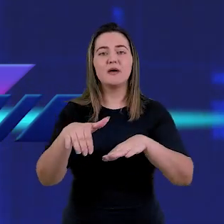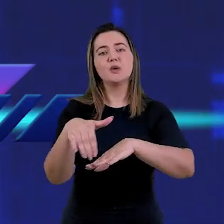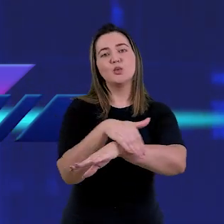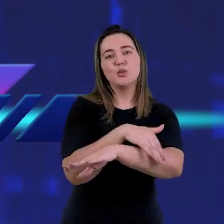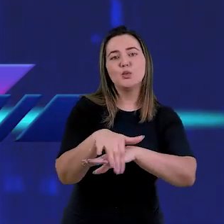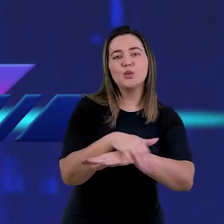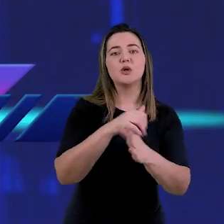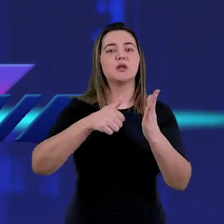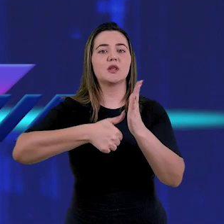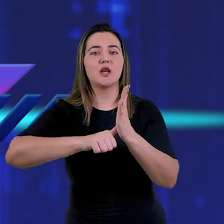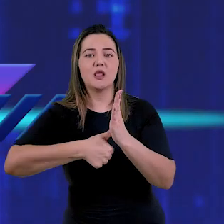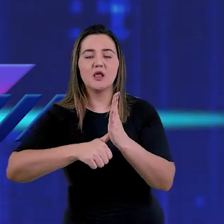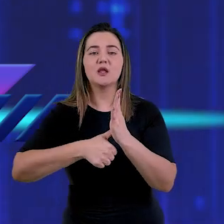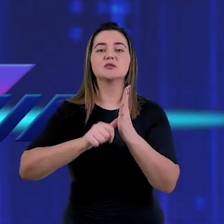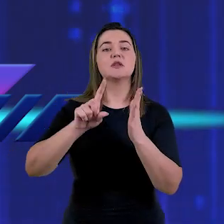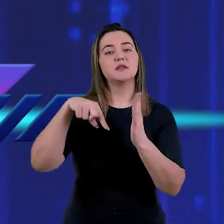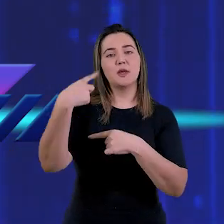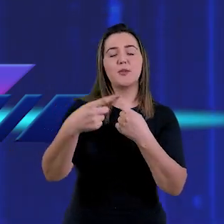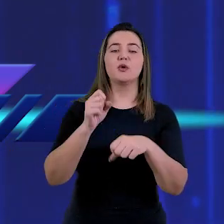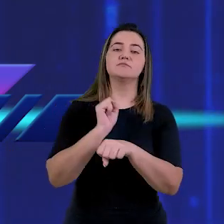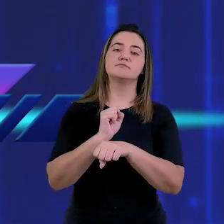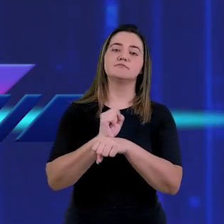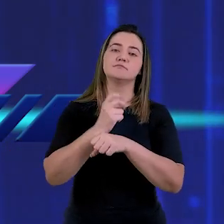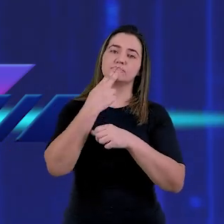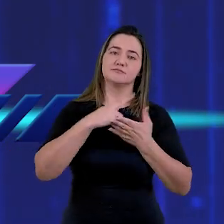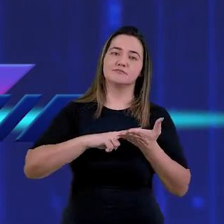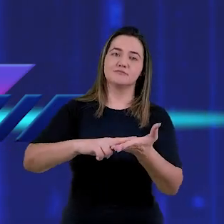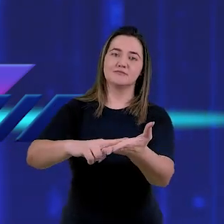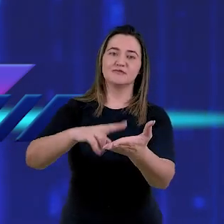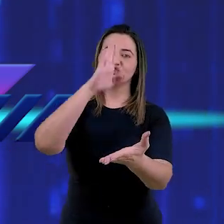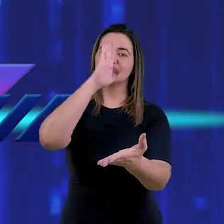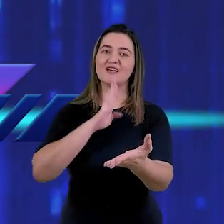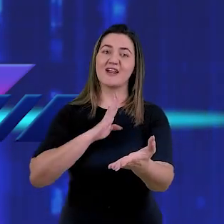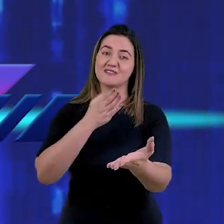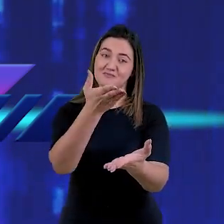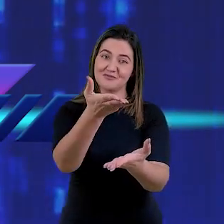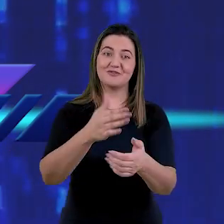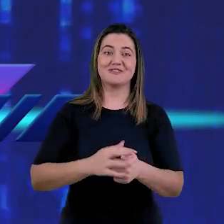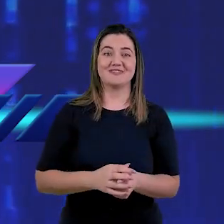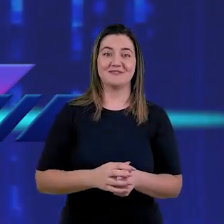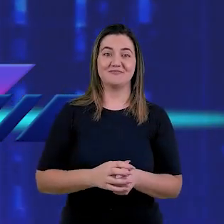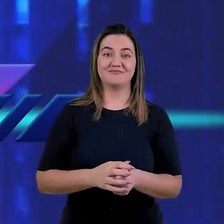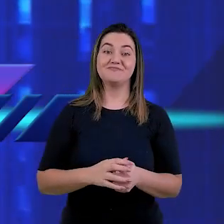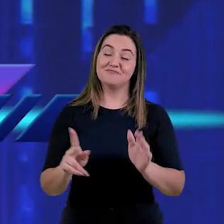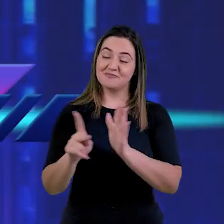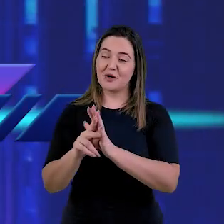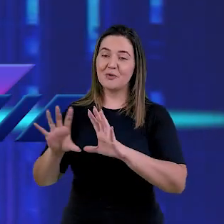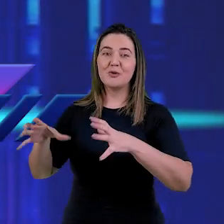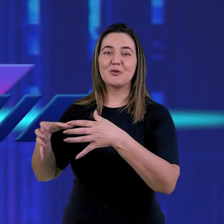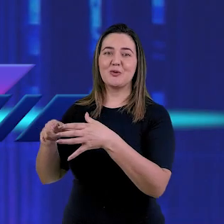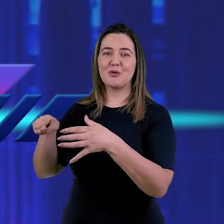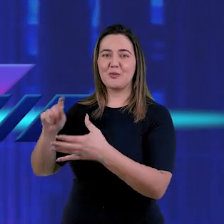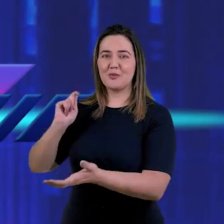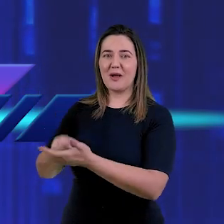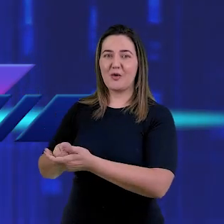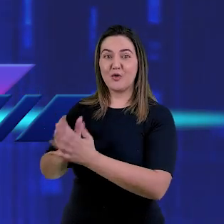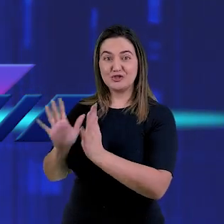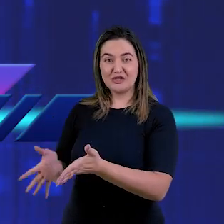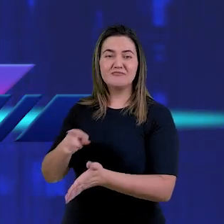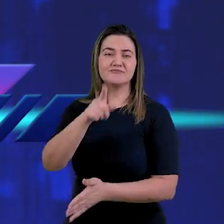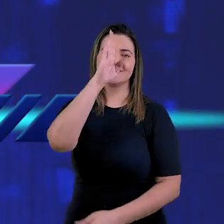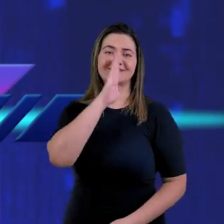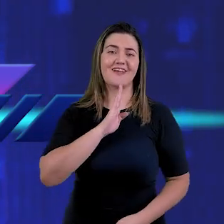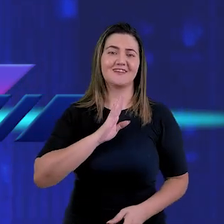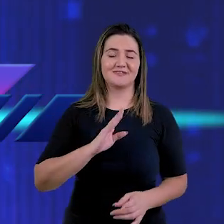cadastro para ser aluno da escola bíblica. E nós vamos mandar gratuitamente para você esse estudo aqui. Que é um oferecimento especial dos